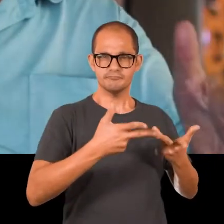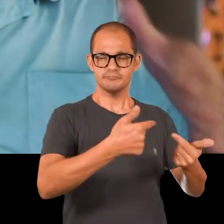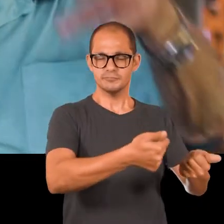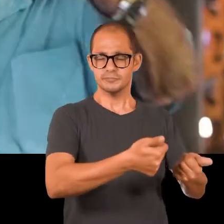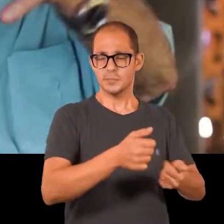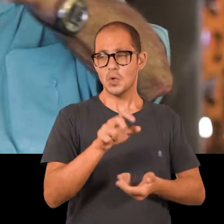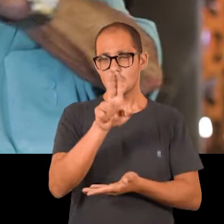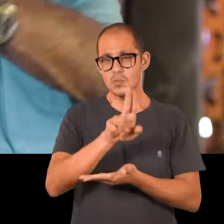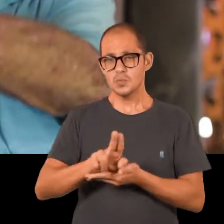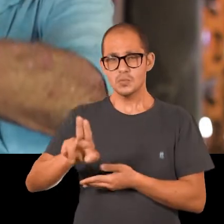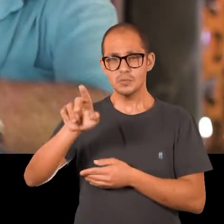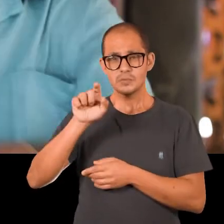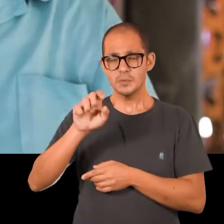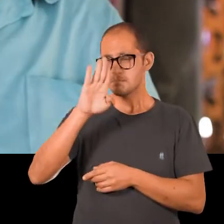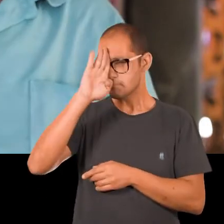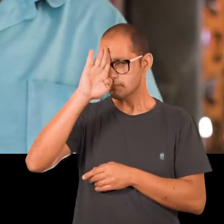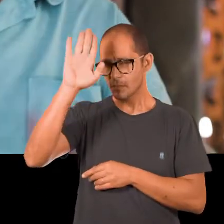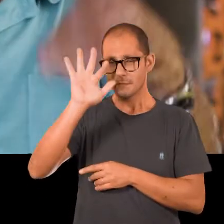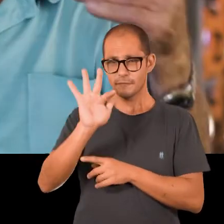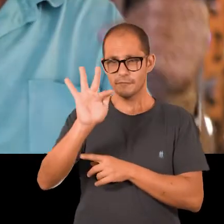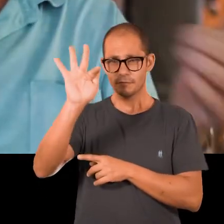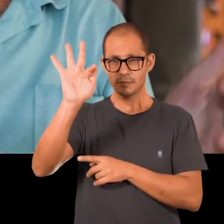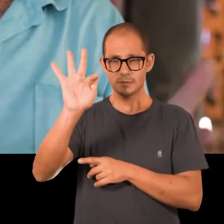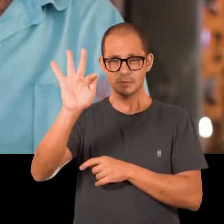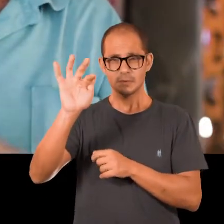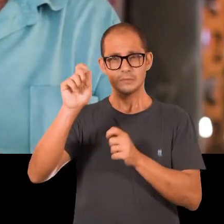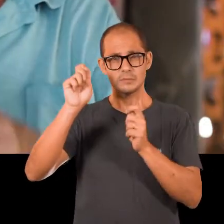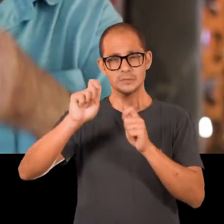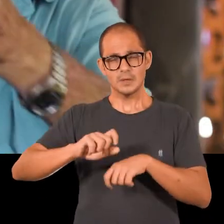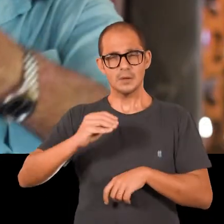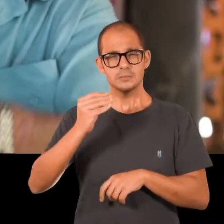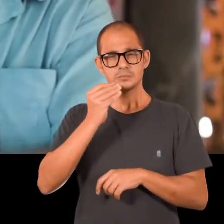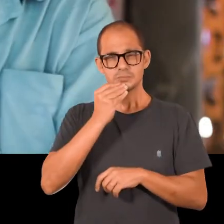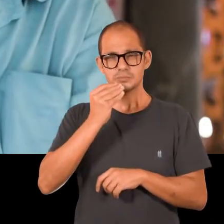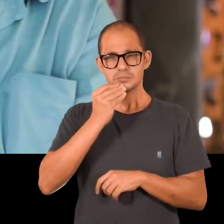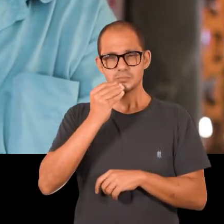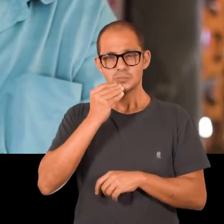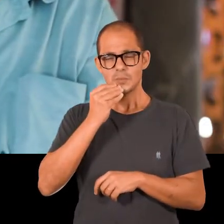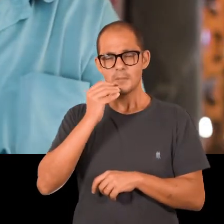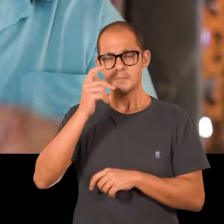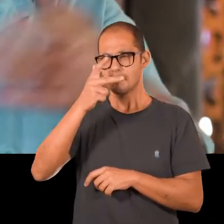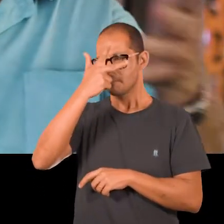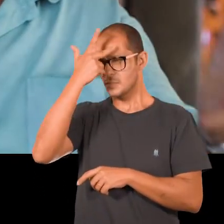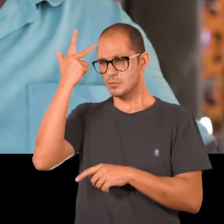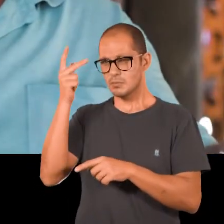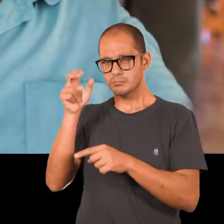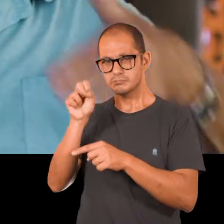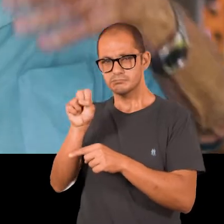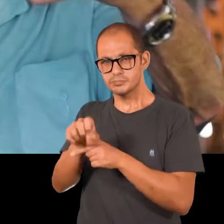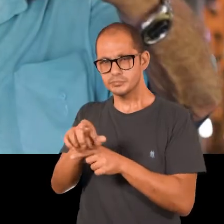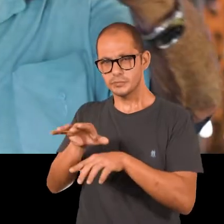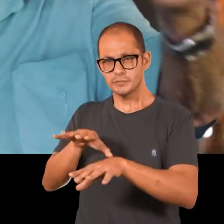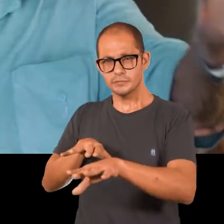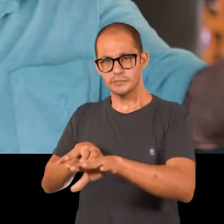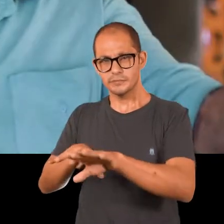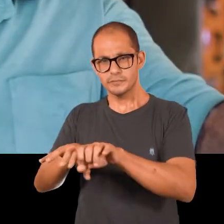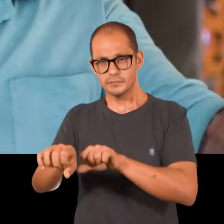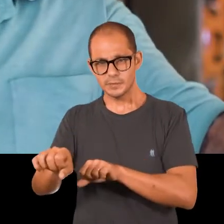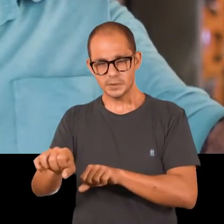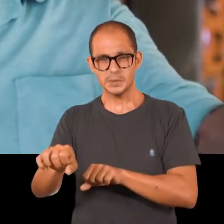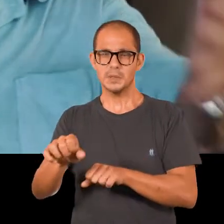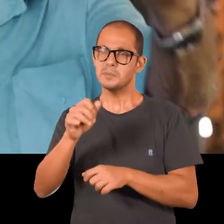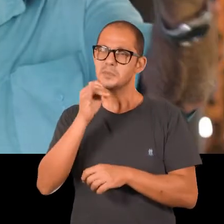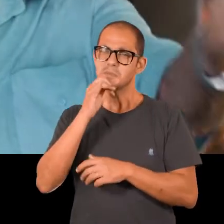universidades, principalmente a federal, que dão chances para as pessoas se formarem em